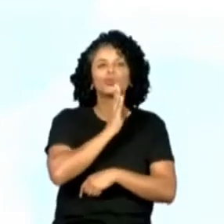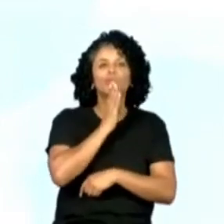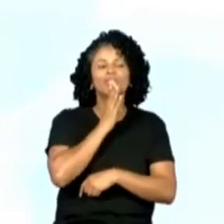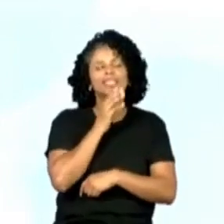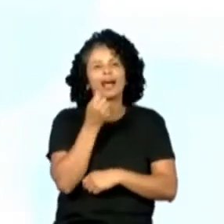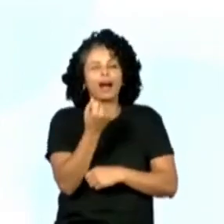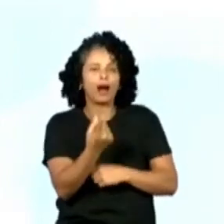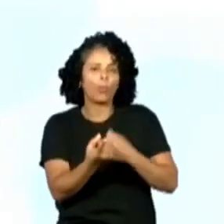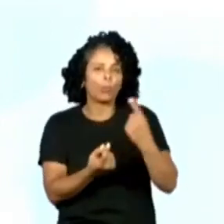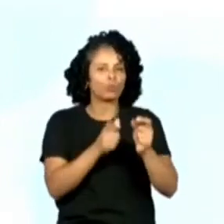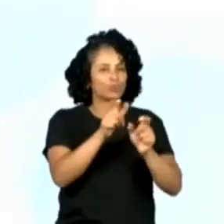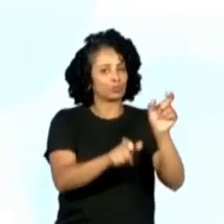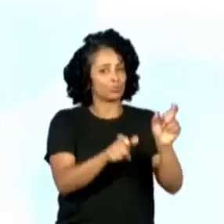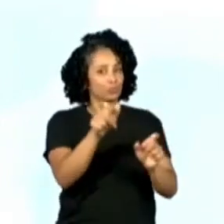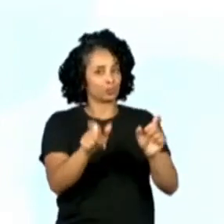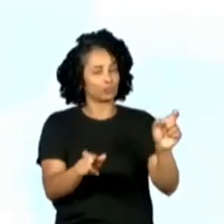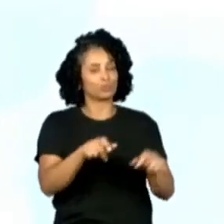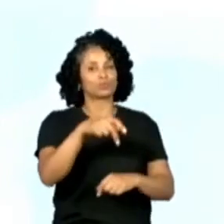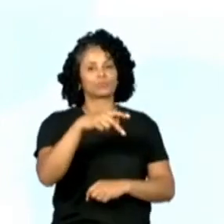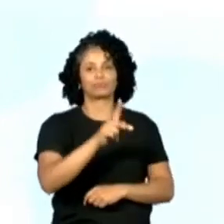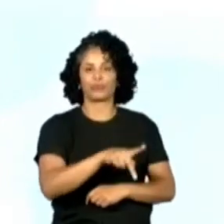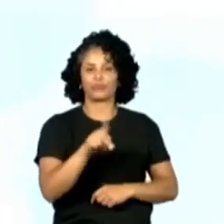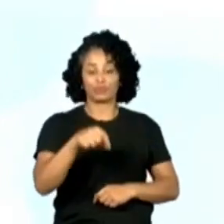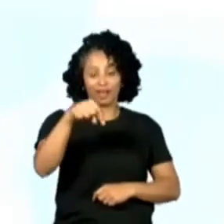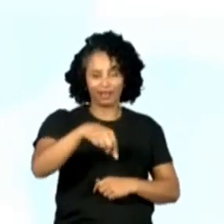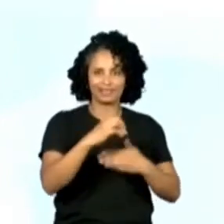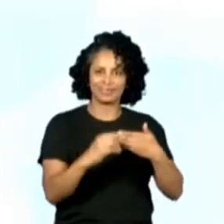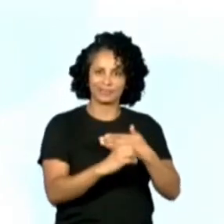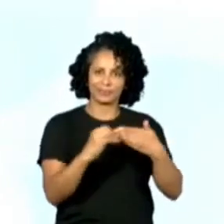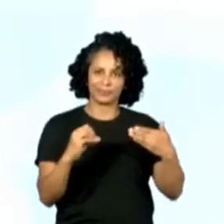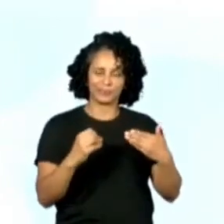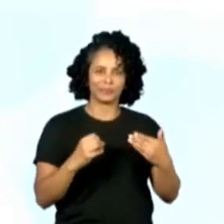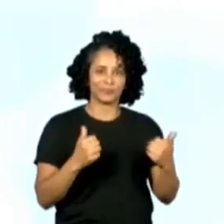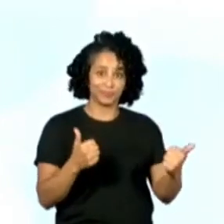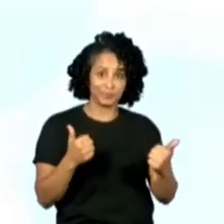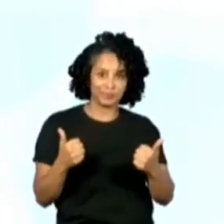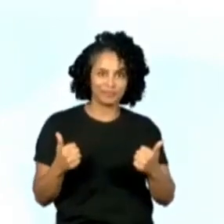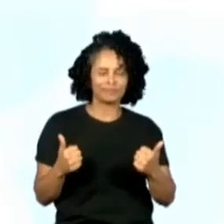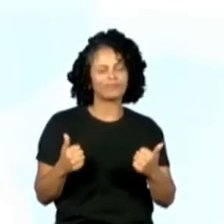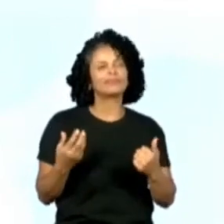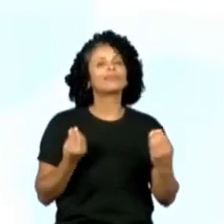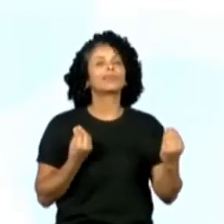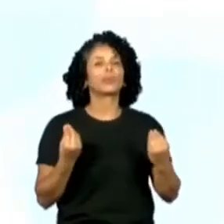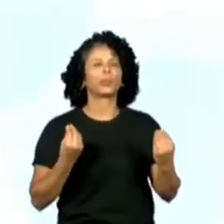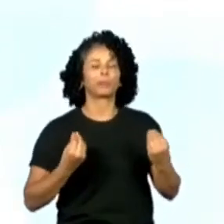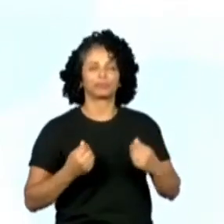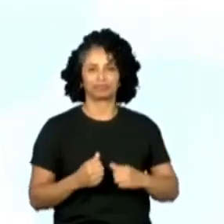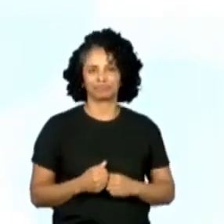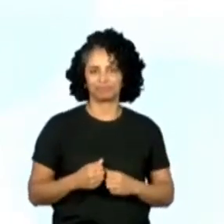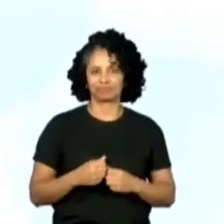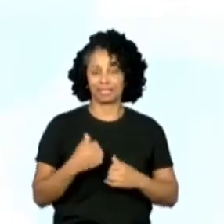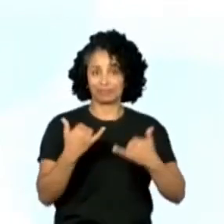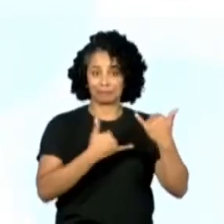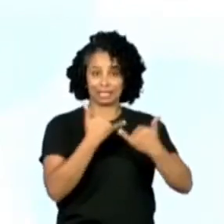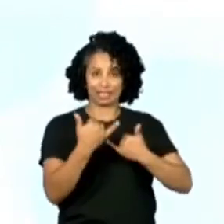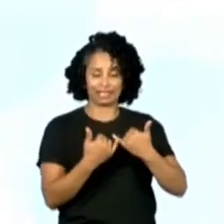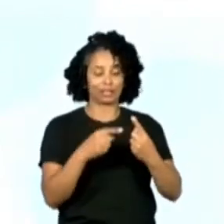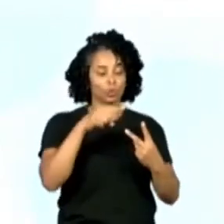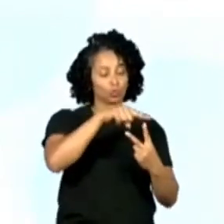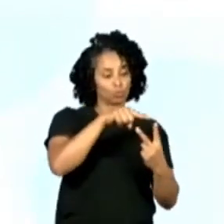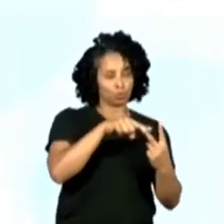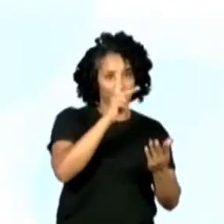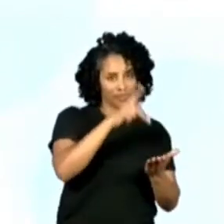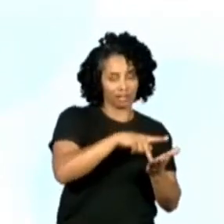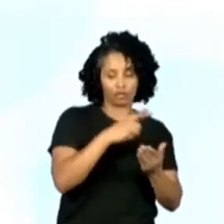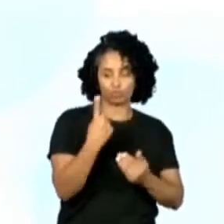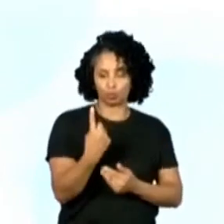alguns dos professores do CMSP. A dinâmica chama Duas Verdades e Uma Mentira.